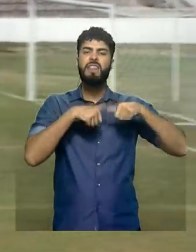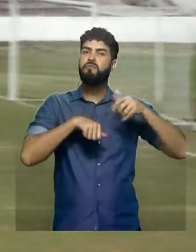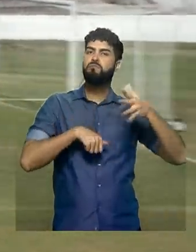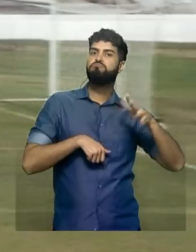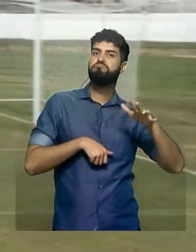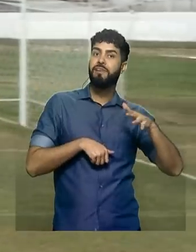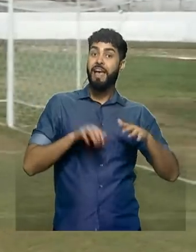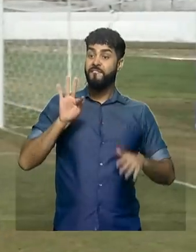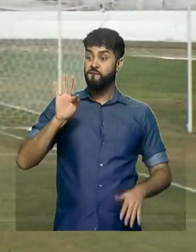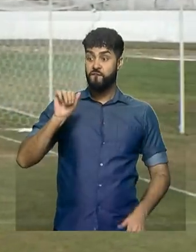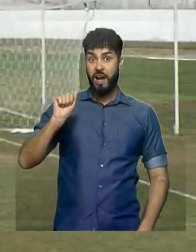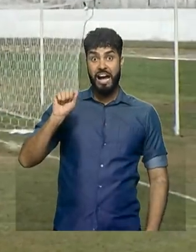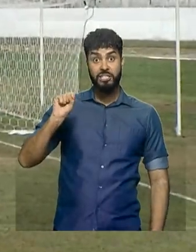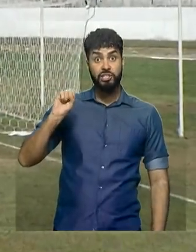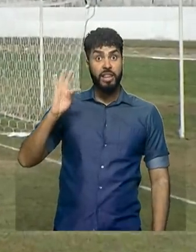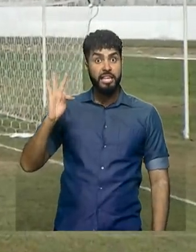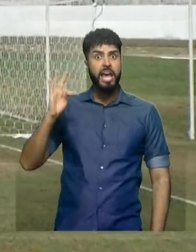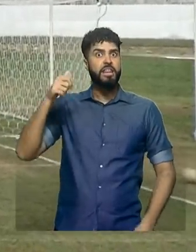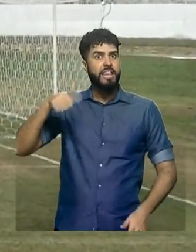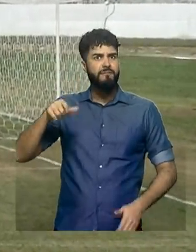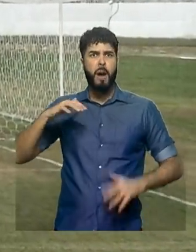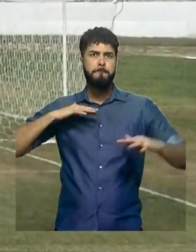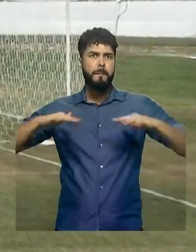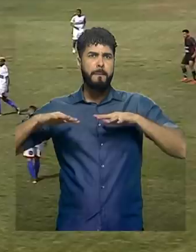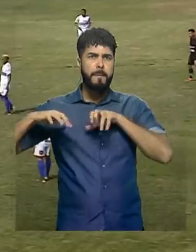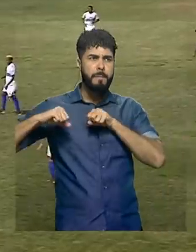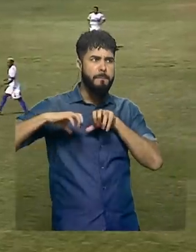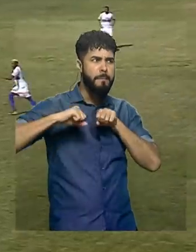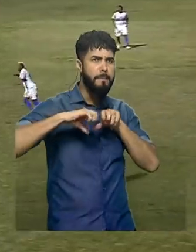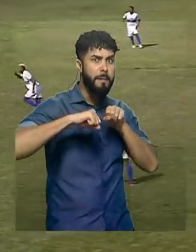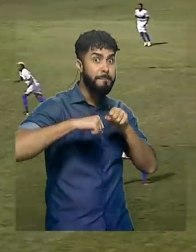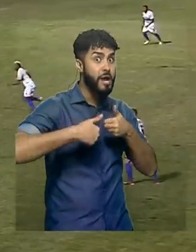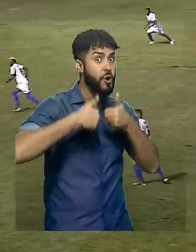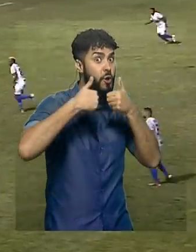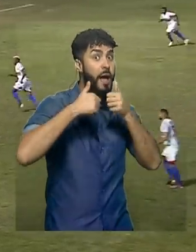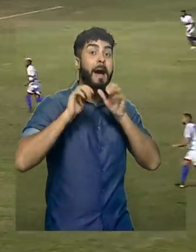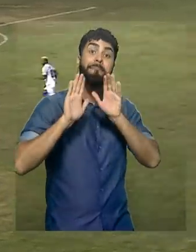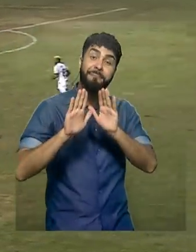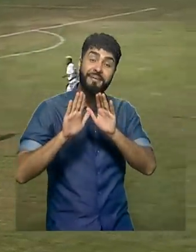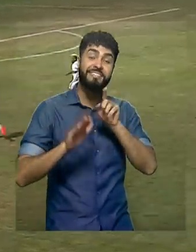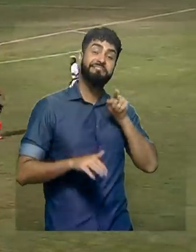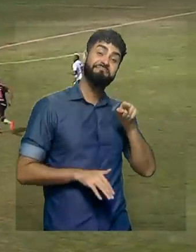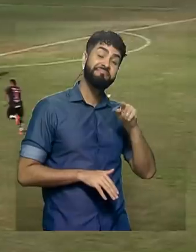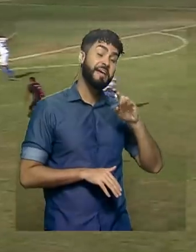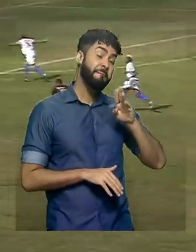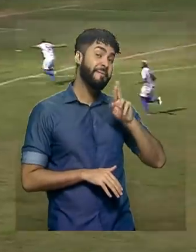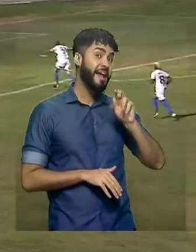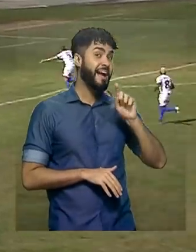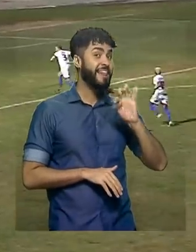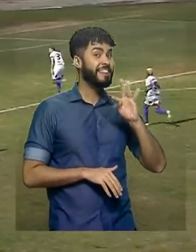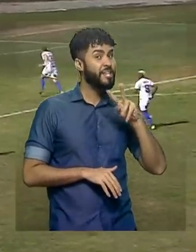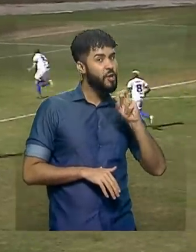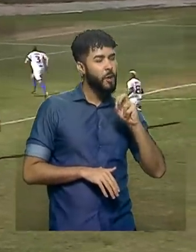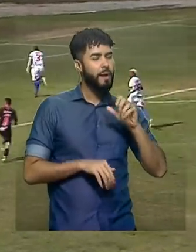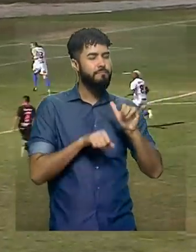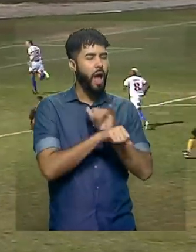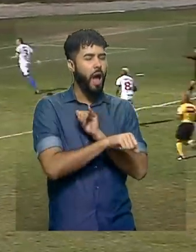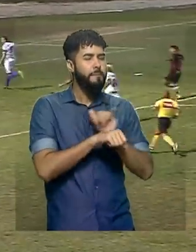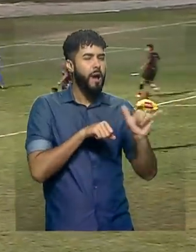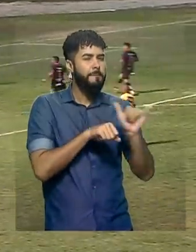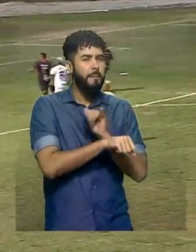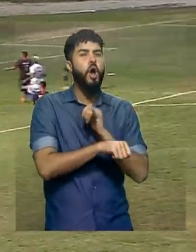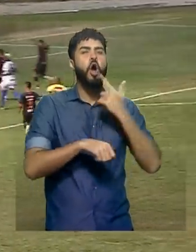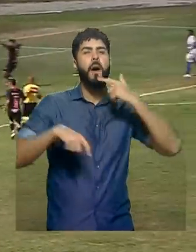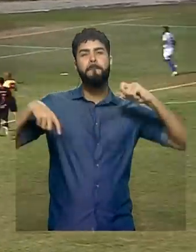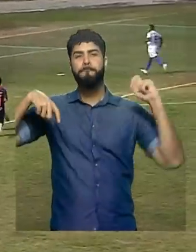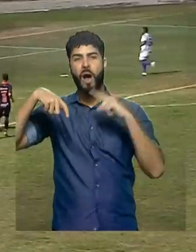oportunidades, teve mais iniciativa. No entanto, foi o Bragantino mais eficiente na hora de